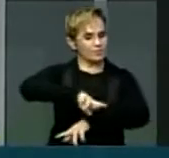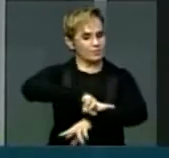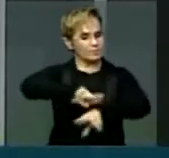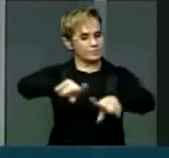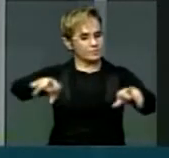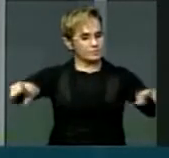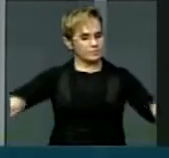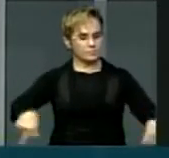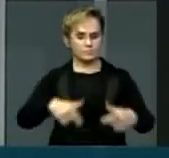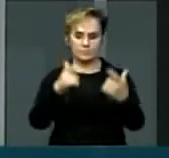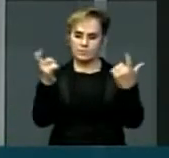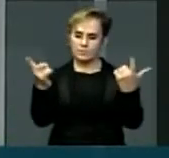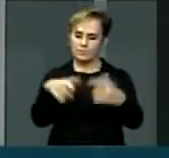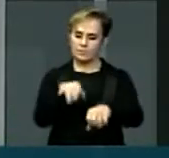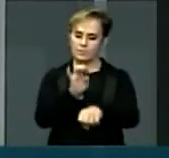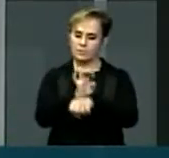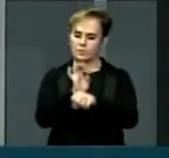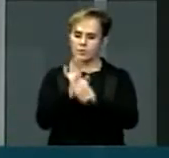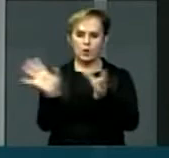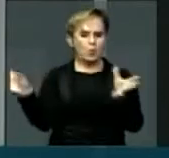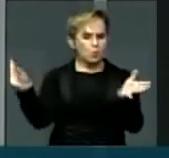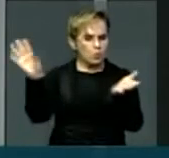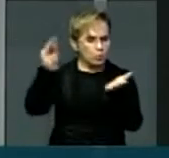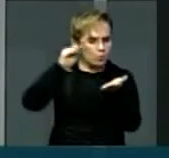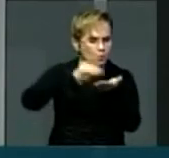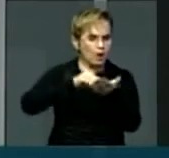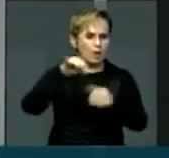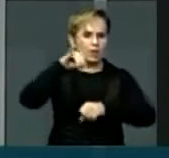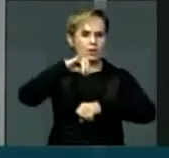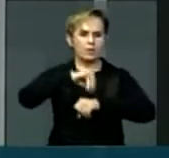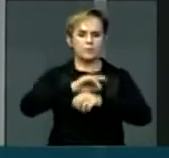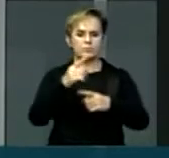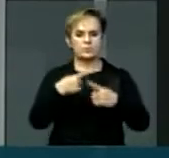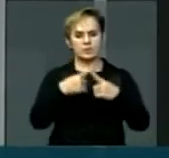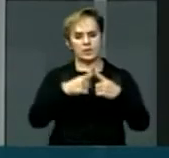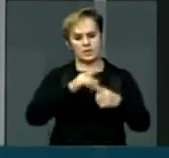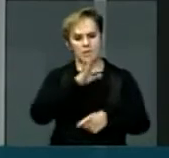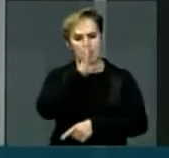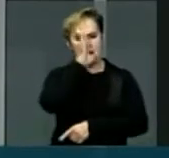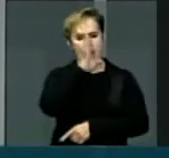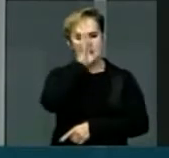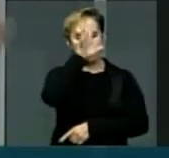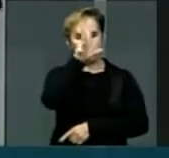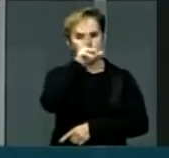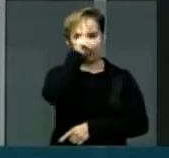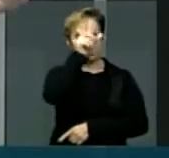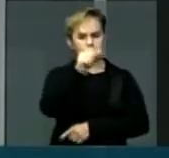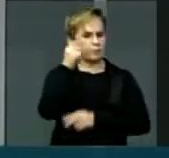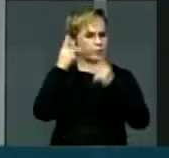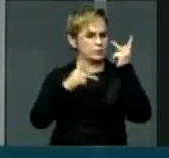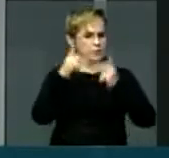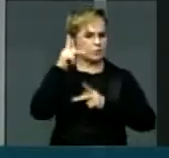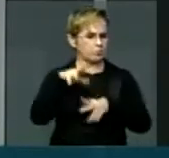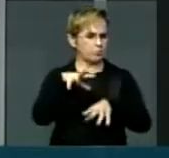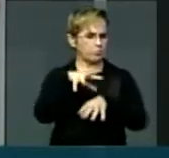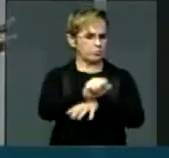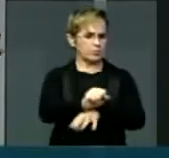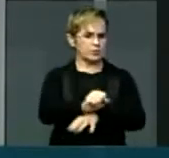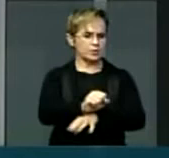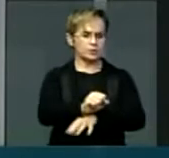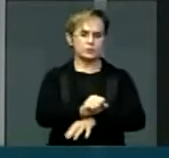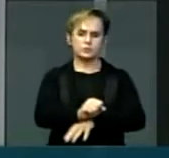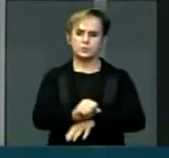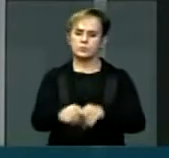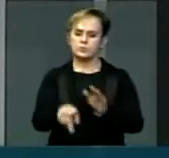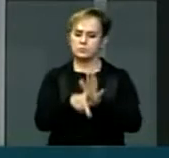extremamente concentrado, de abuso do poder político, de abuso